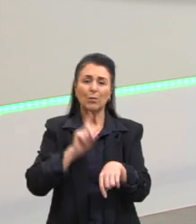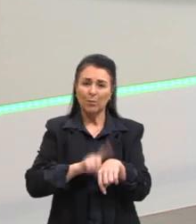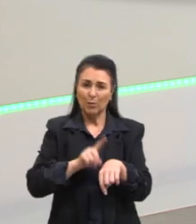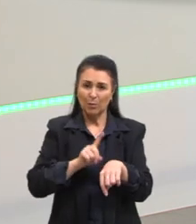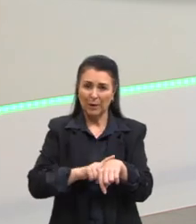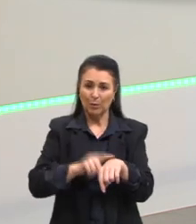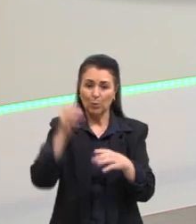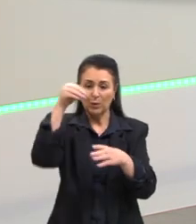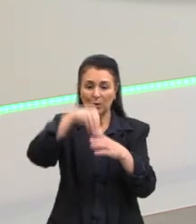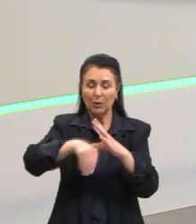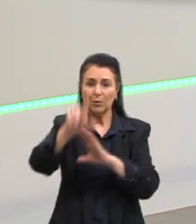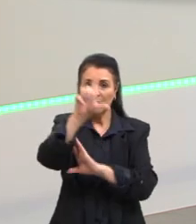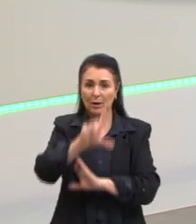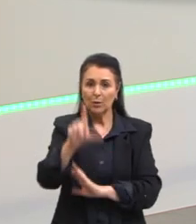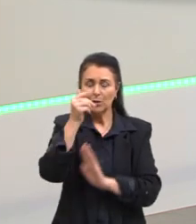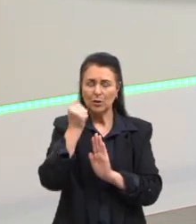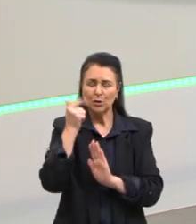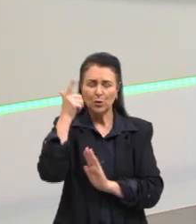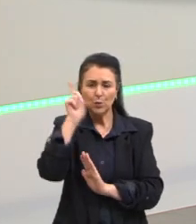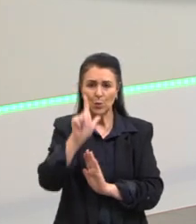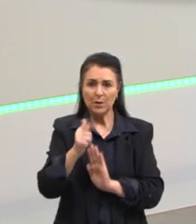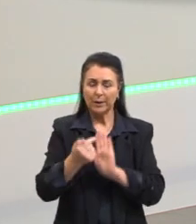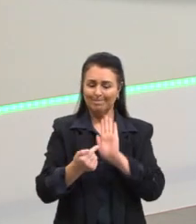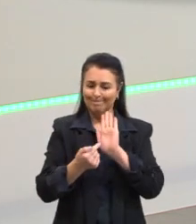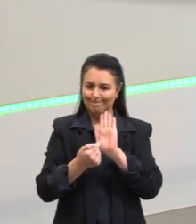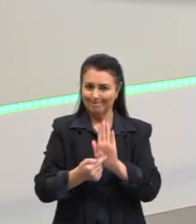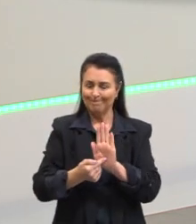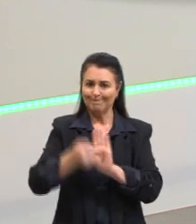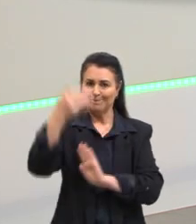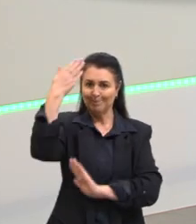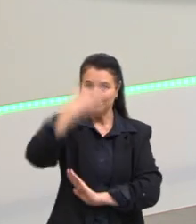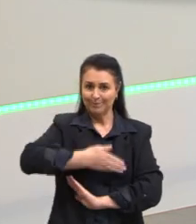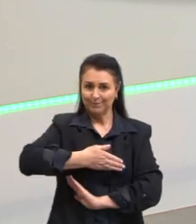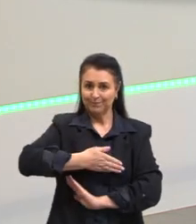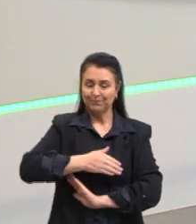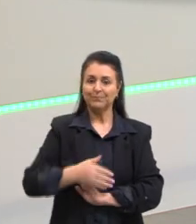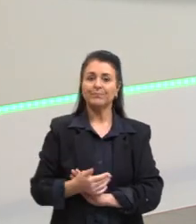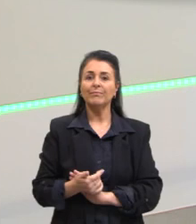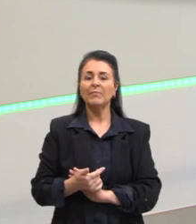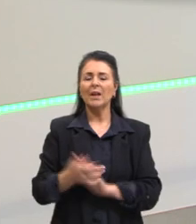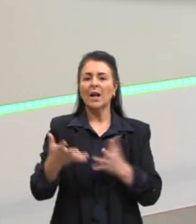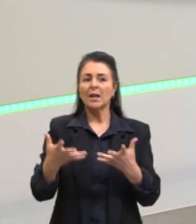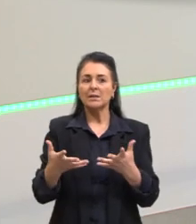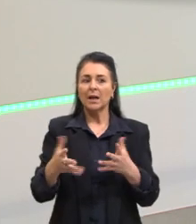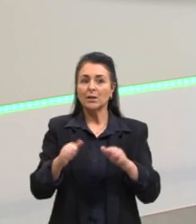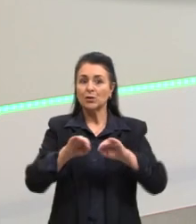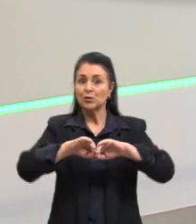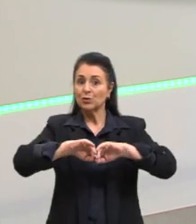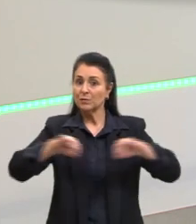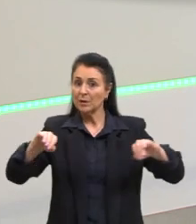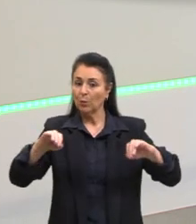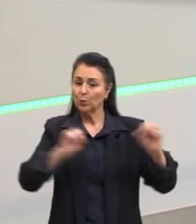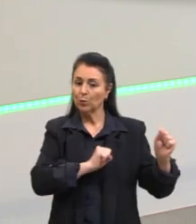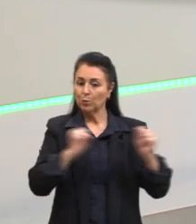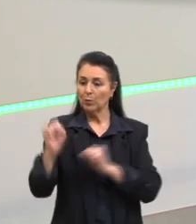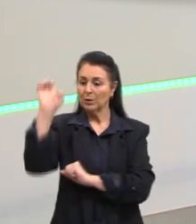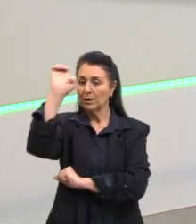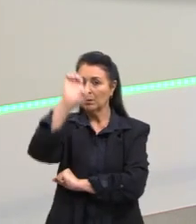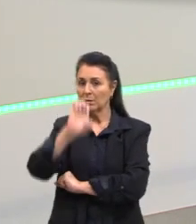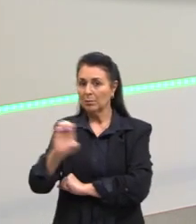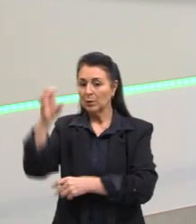comprovar essa rachadura entre o poder europeu, dentro da